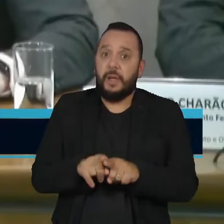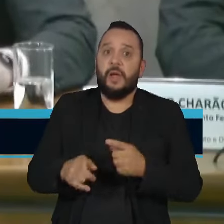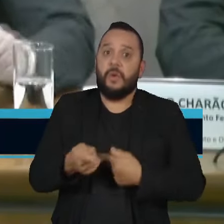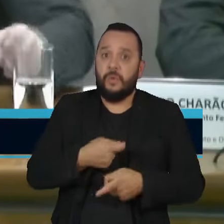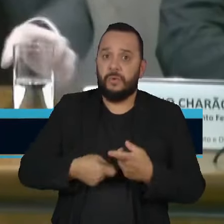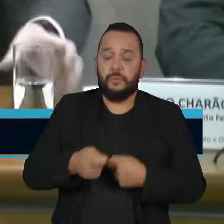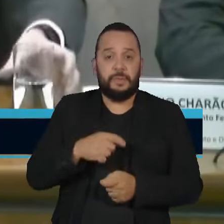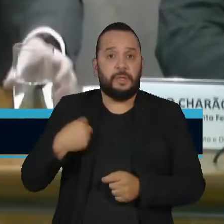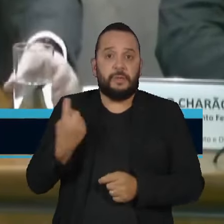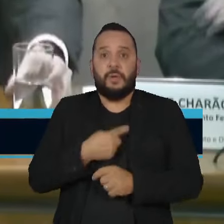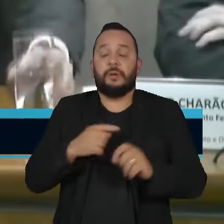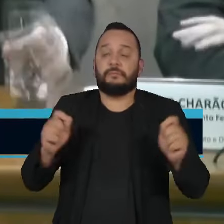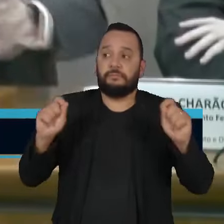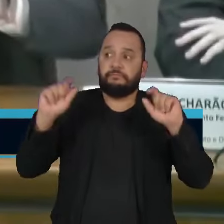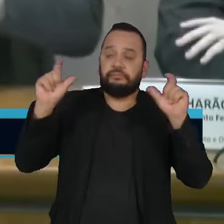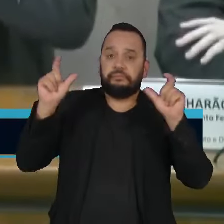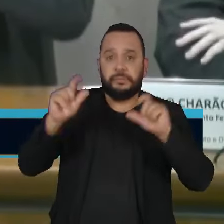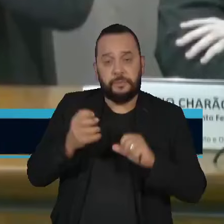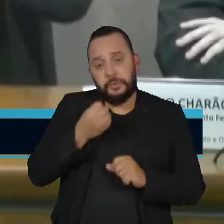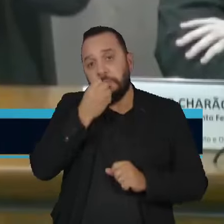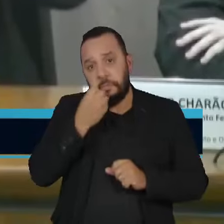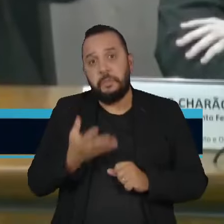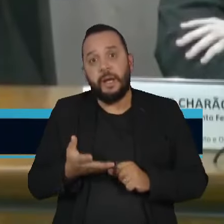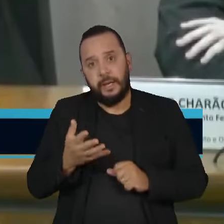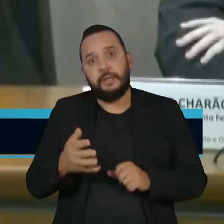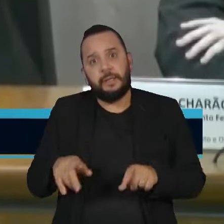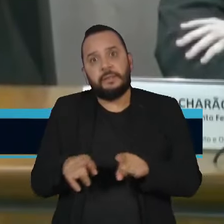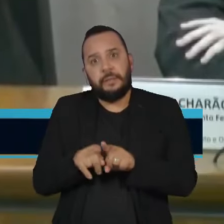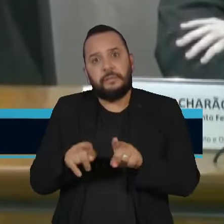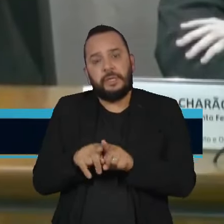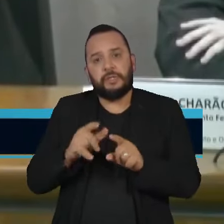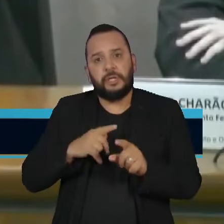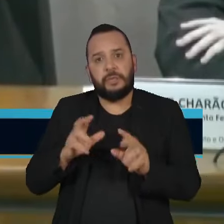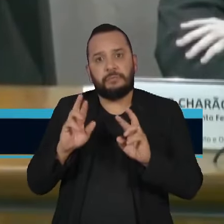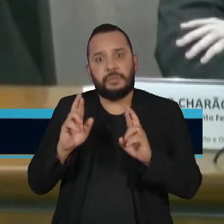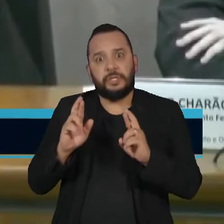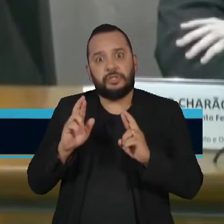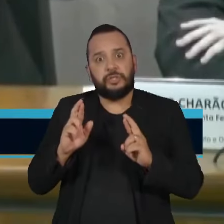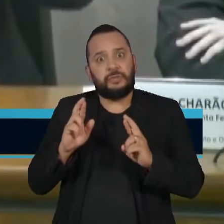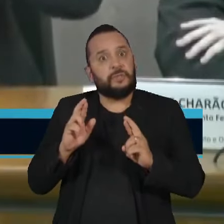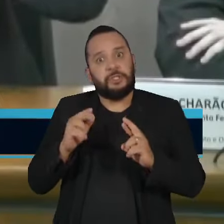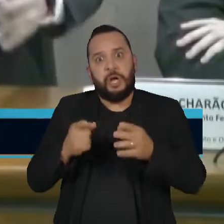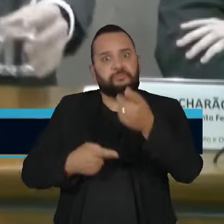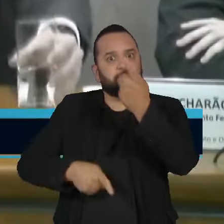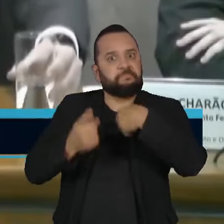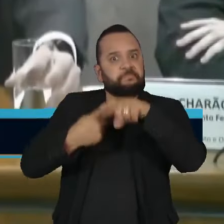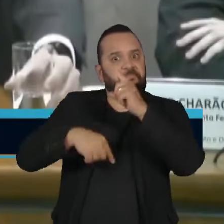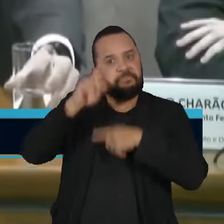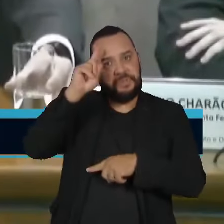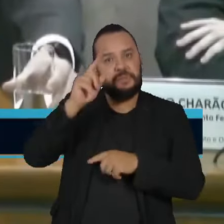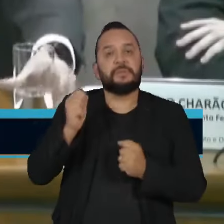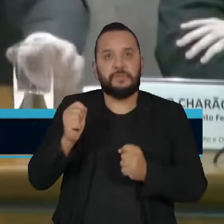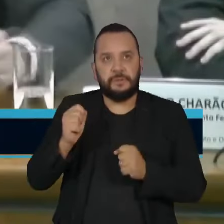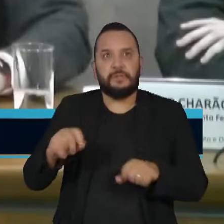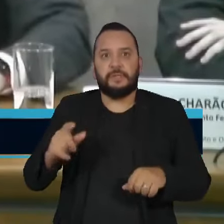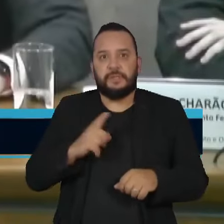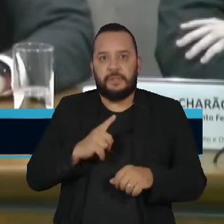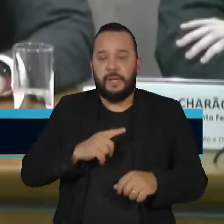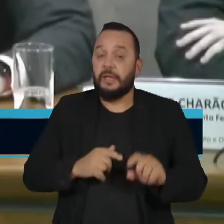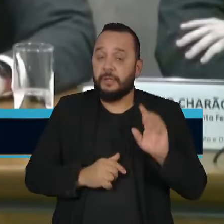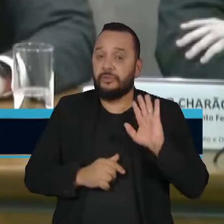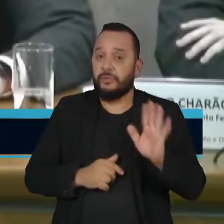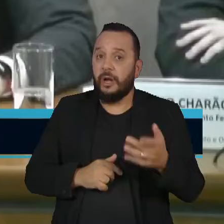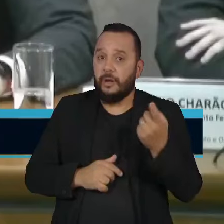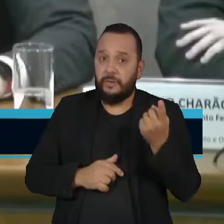surpreendendo em sua performance, também superando as expectativas. E essa combinação de um fiscal que